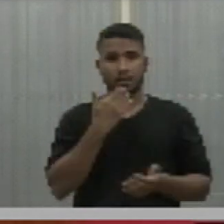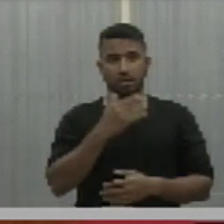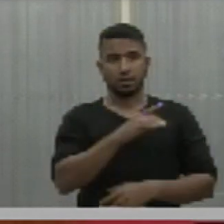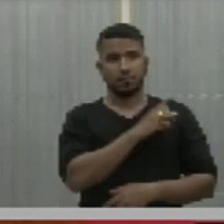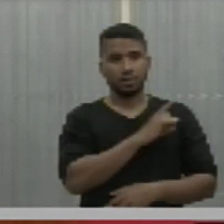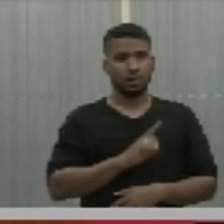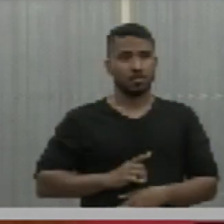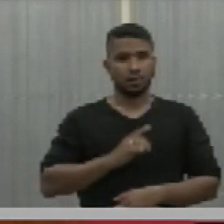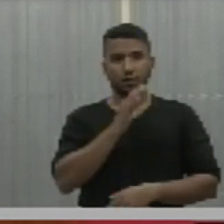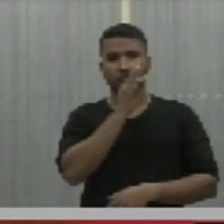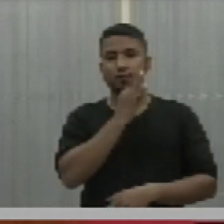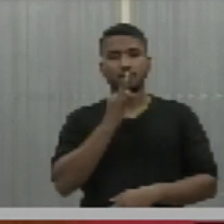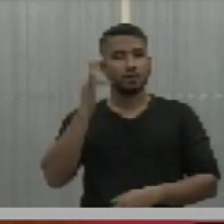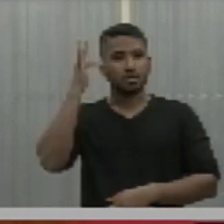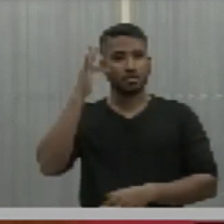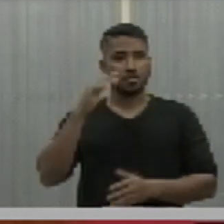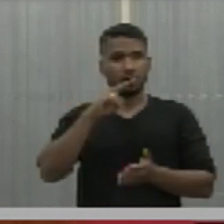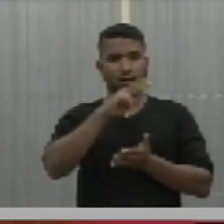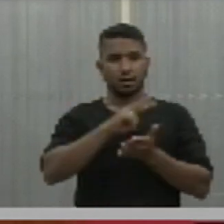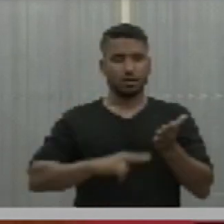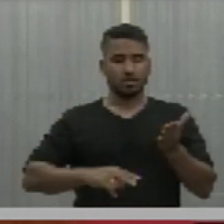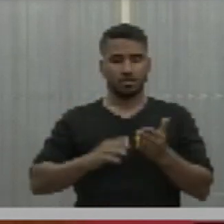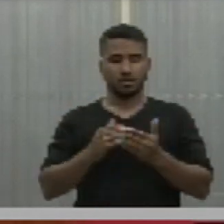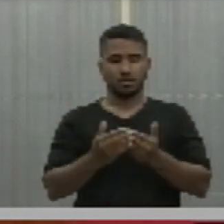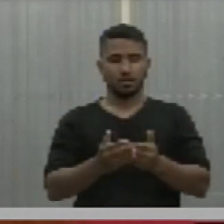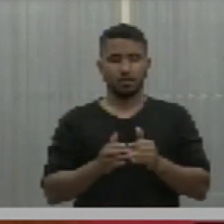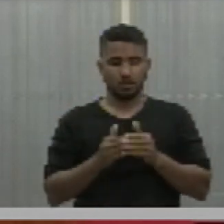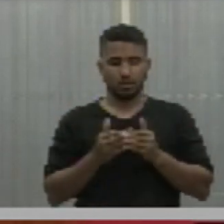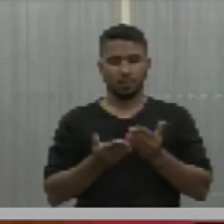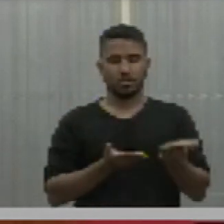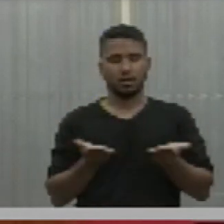Sampaio a leitura dos requerimentos.